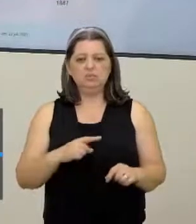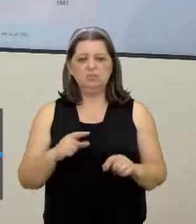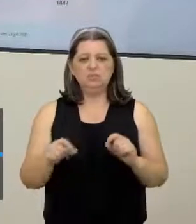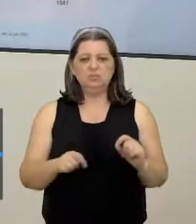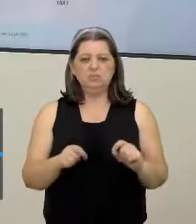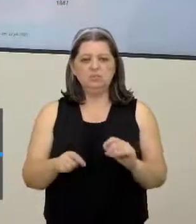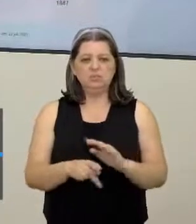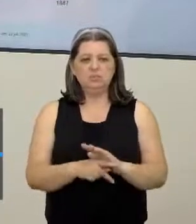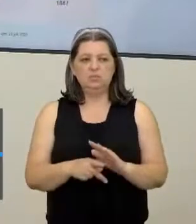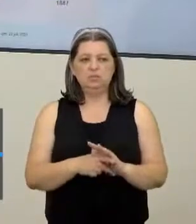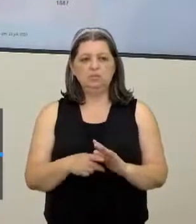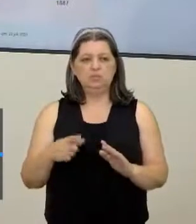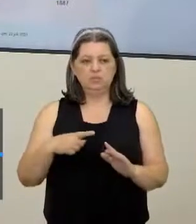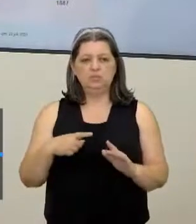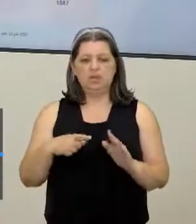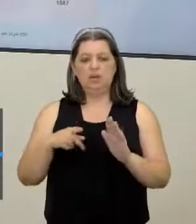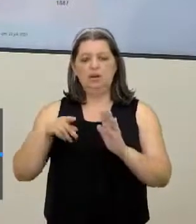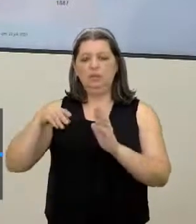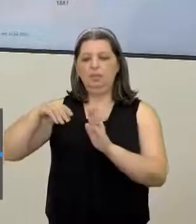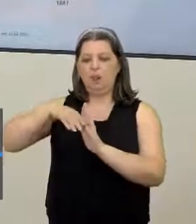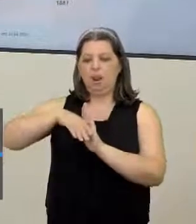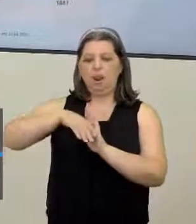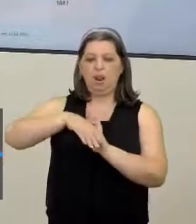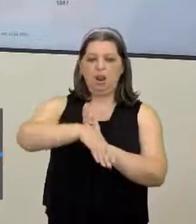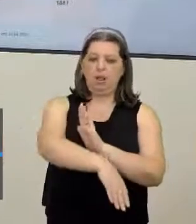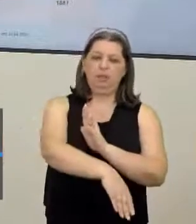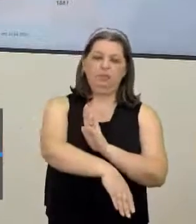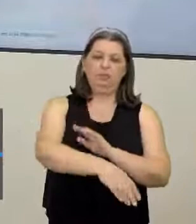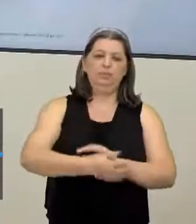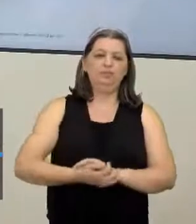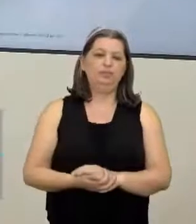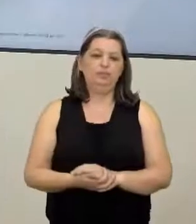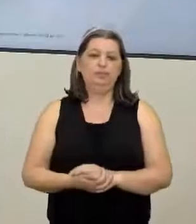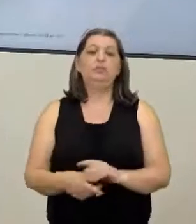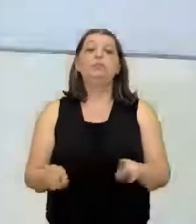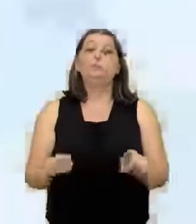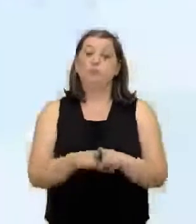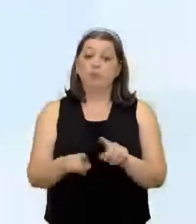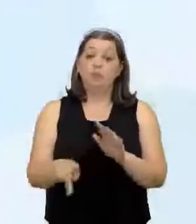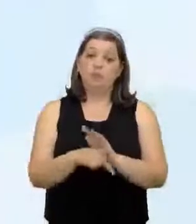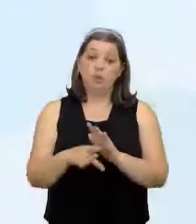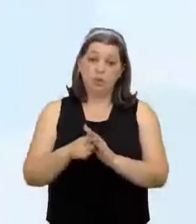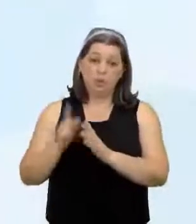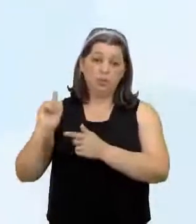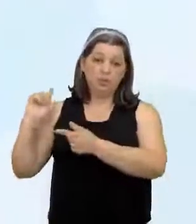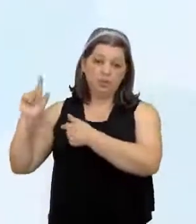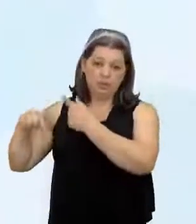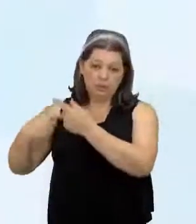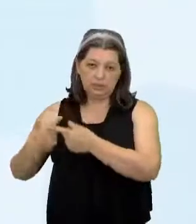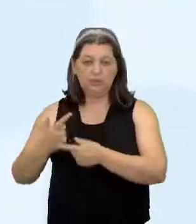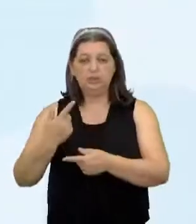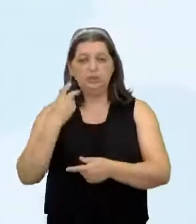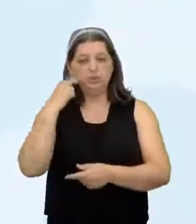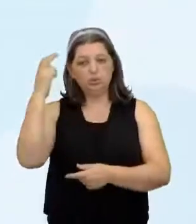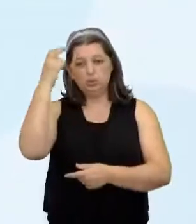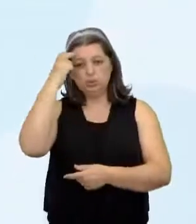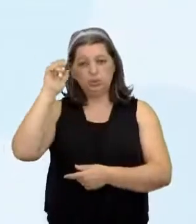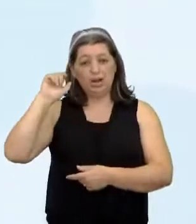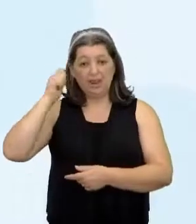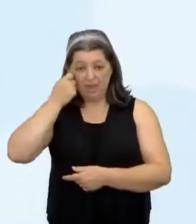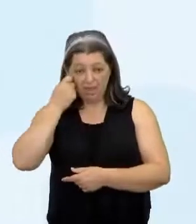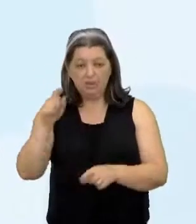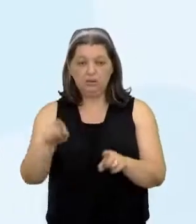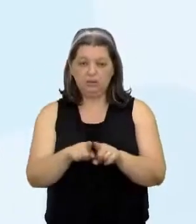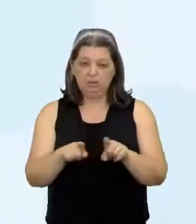acaba tendo essa queda E nós temos aí também Herança cultural negra né Então tá lá Escravizados africanos E seus